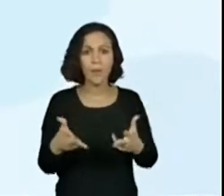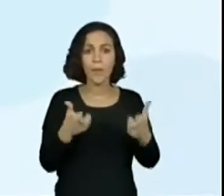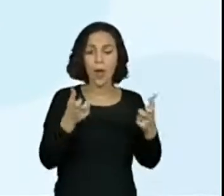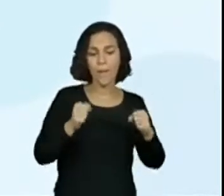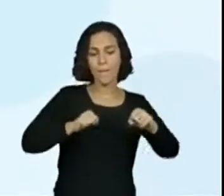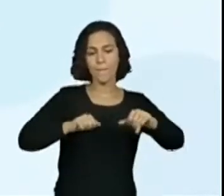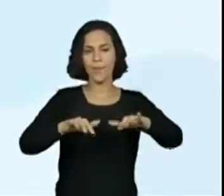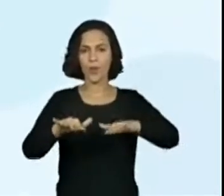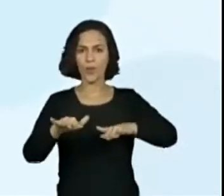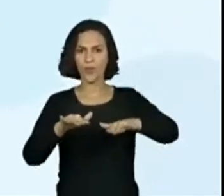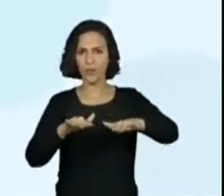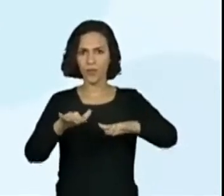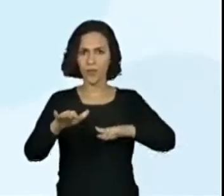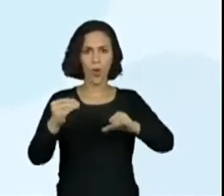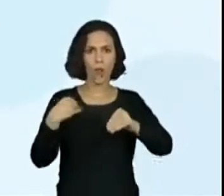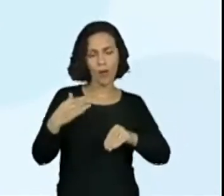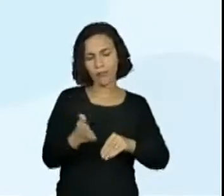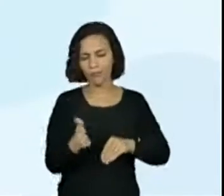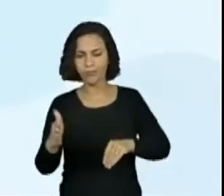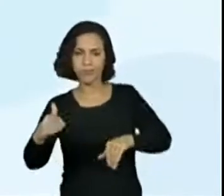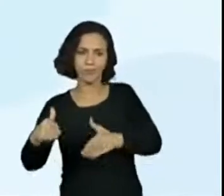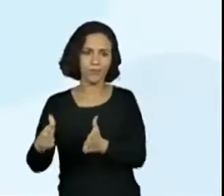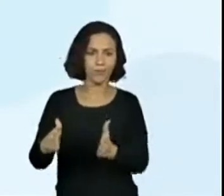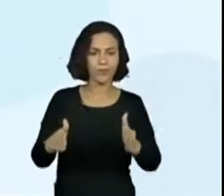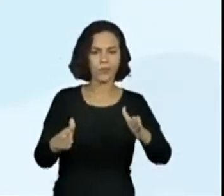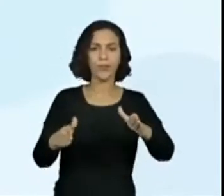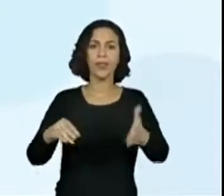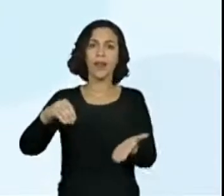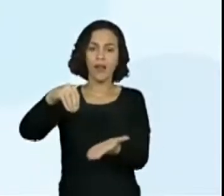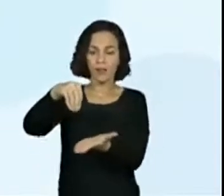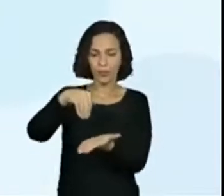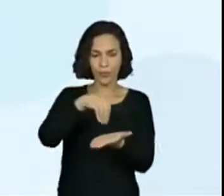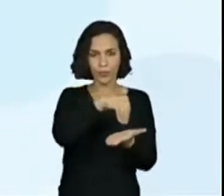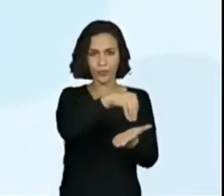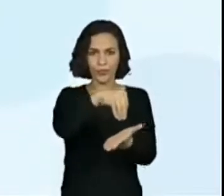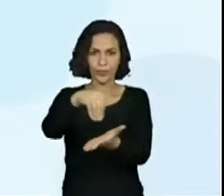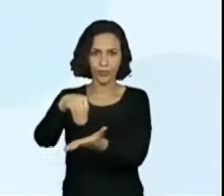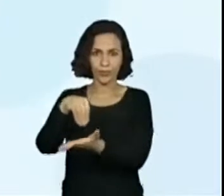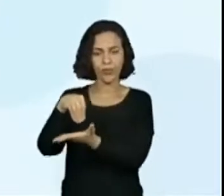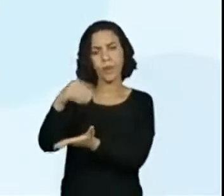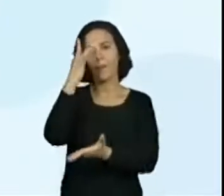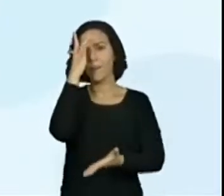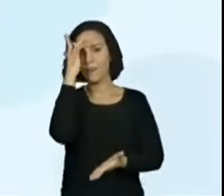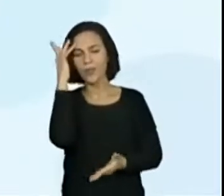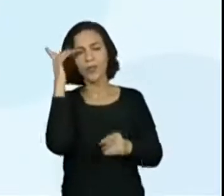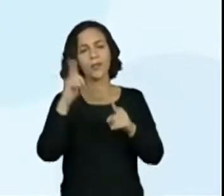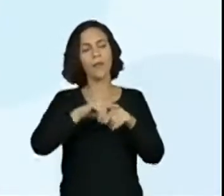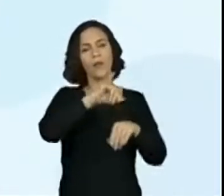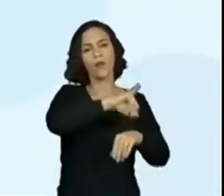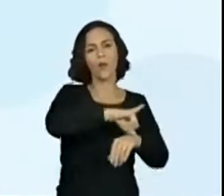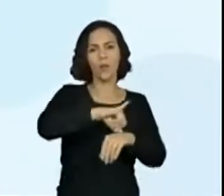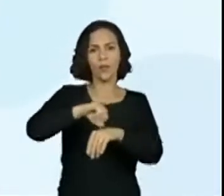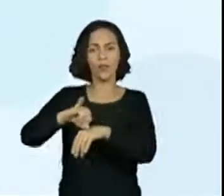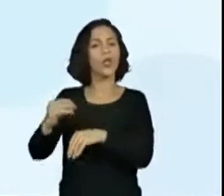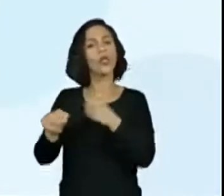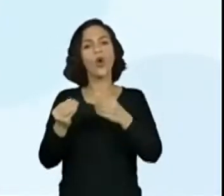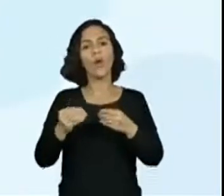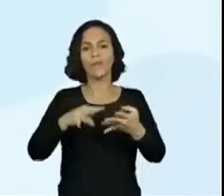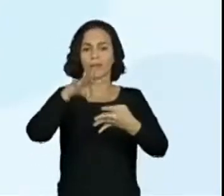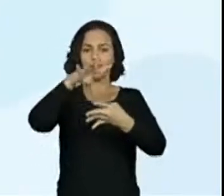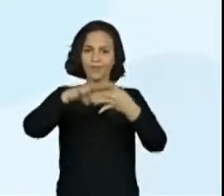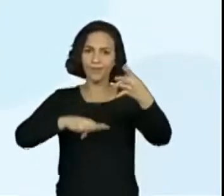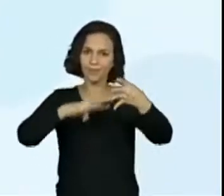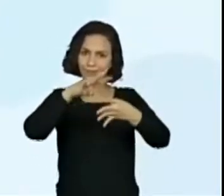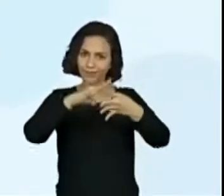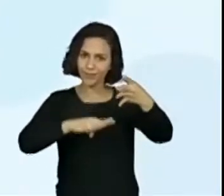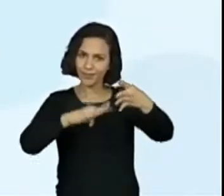movimentação, deslocamentos e localização de pessoas e de objetos no espaço por meio de malhas quadriculadas